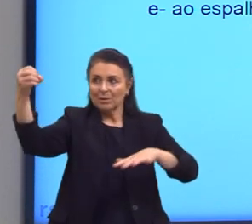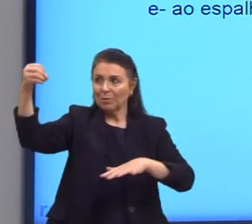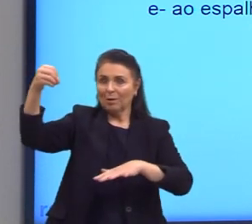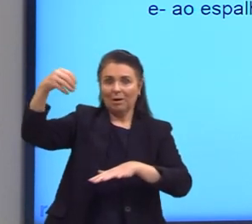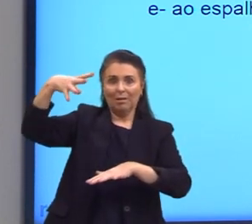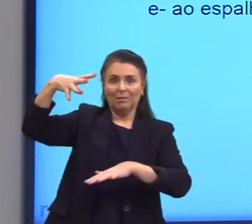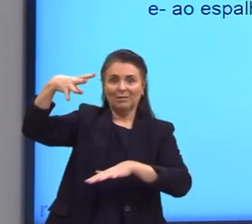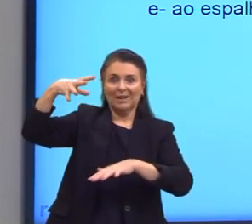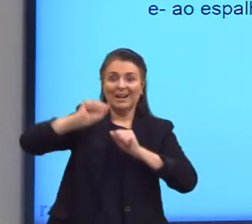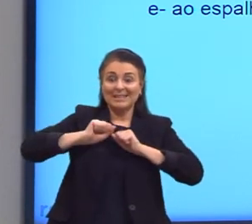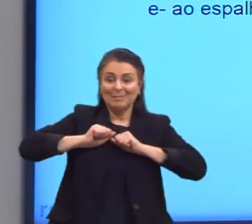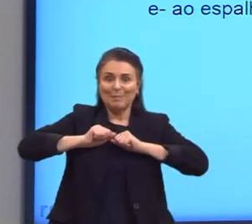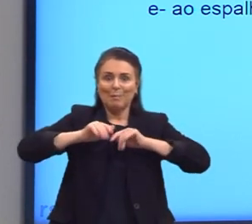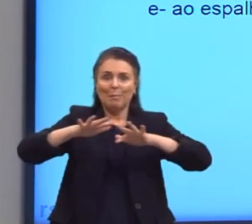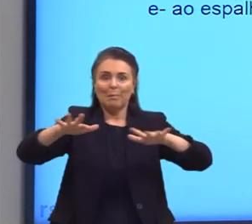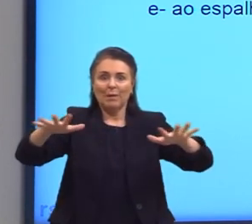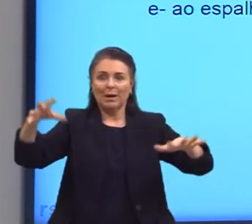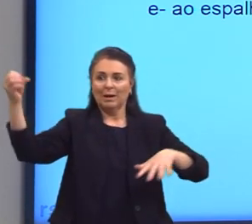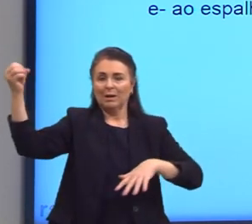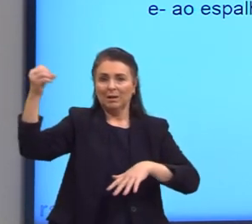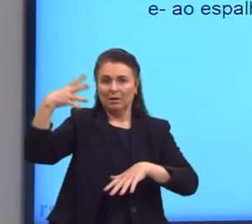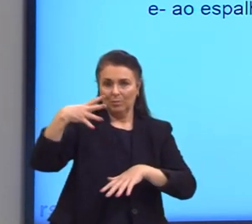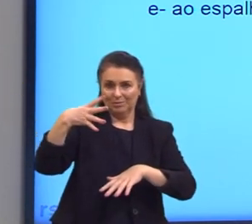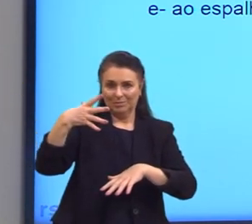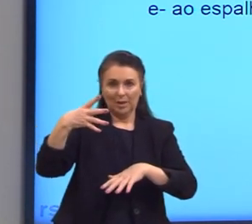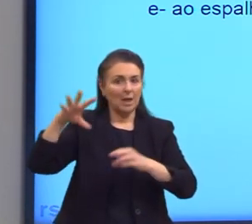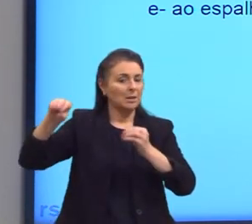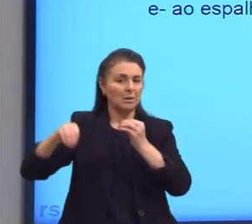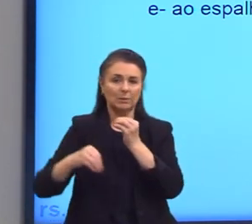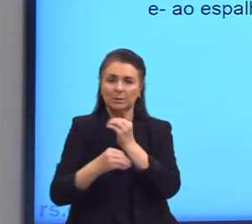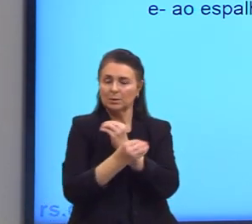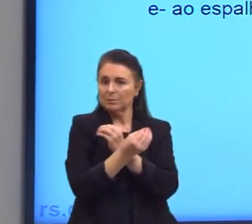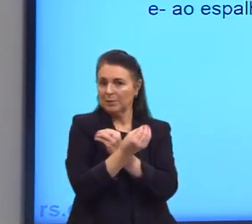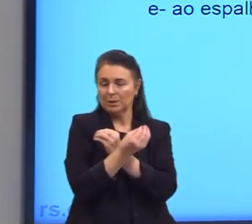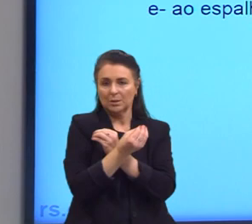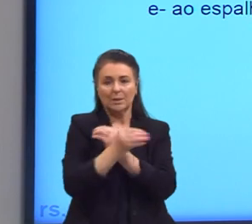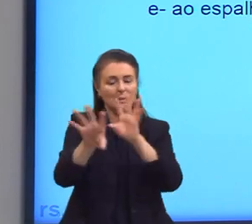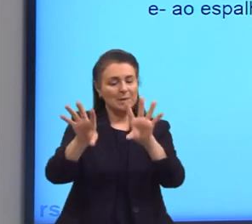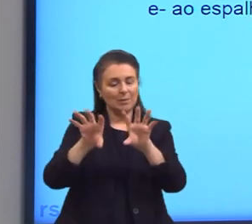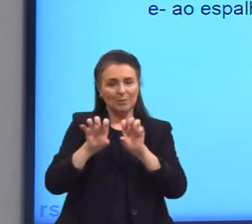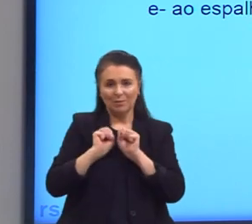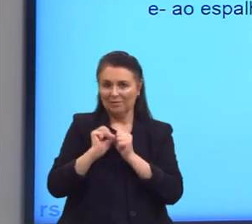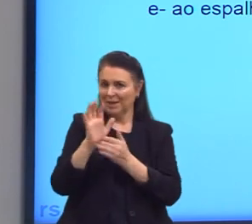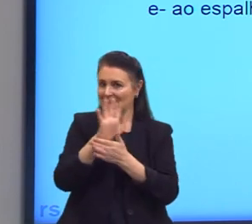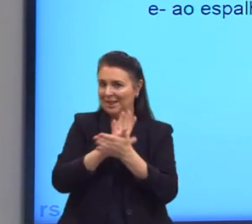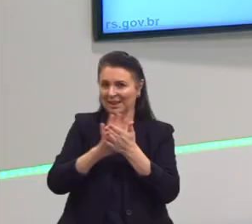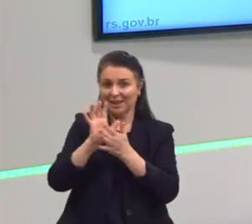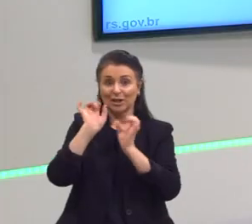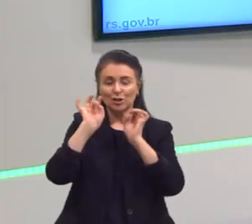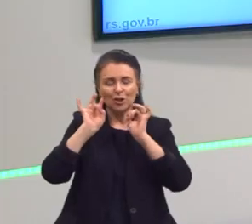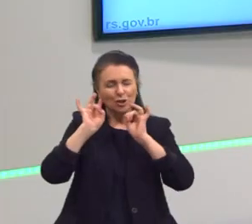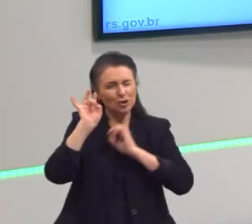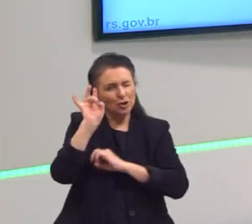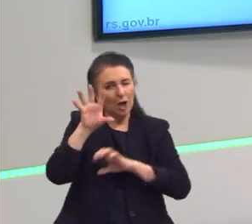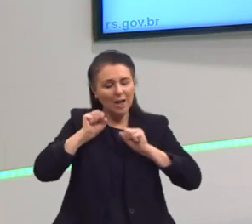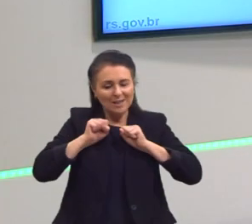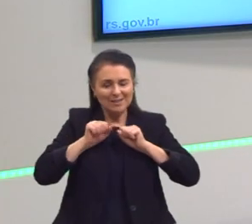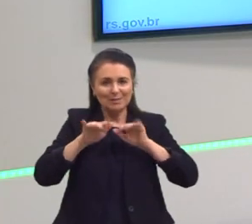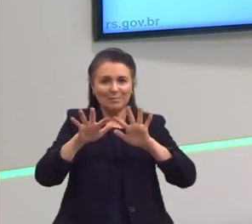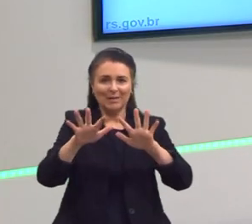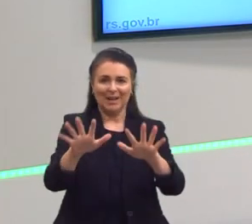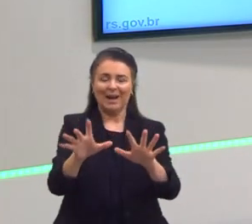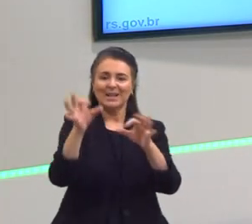espalham a luz sem interferir, sem transmitir e sem absorver nada. Ok? Então a